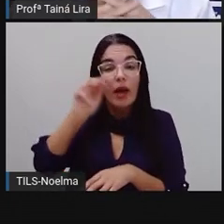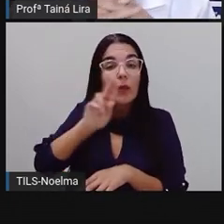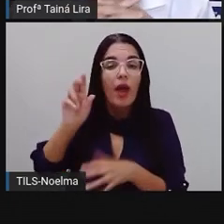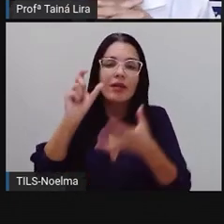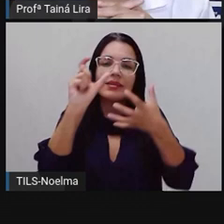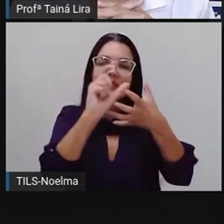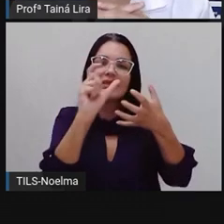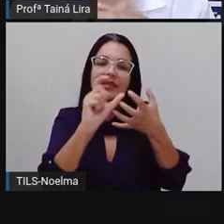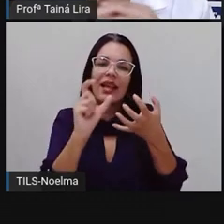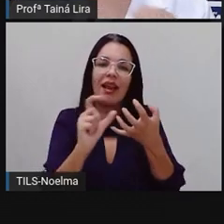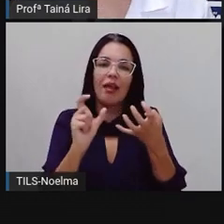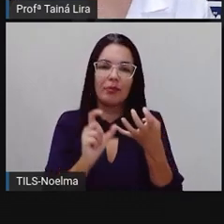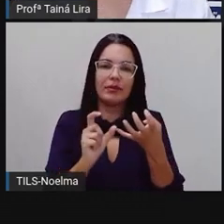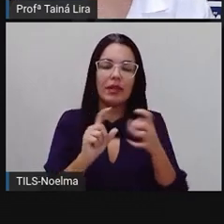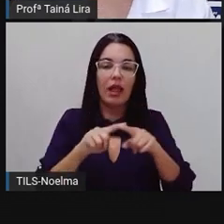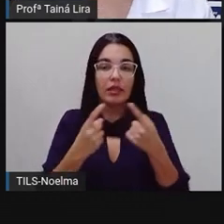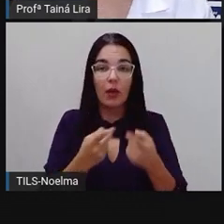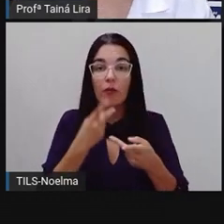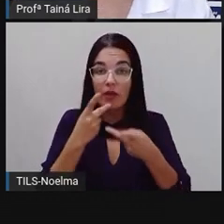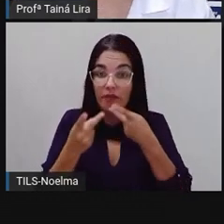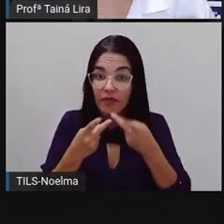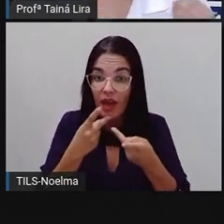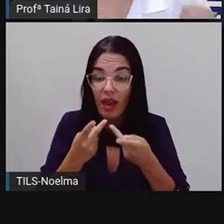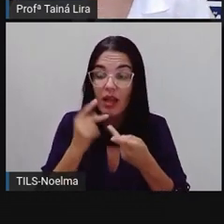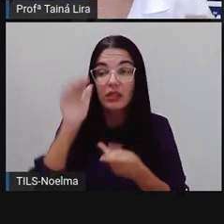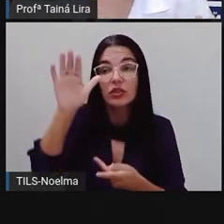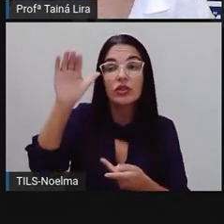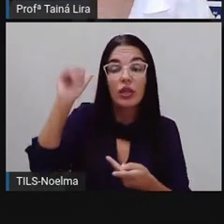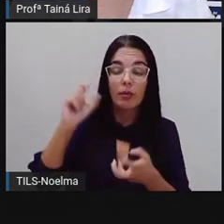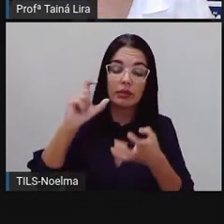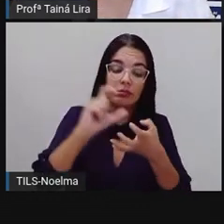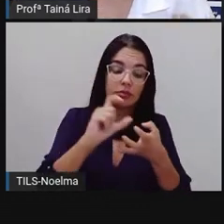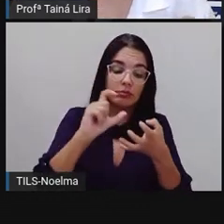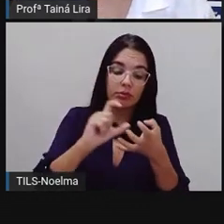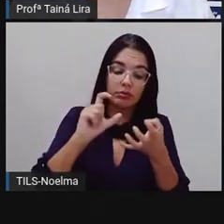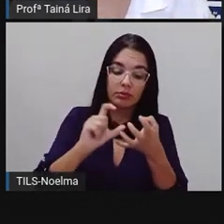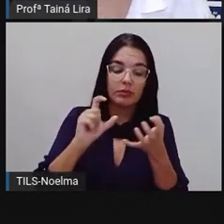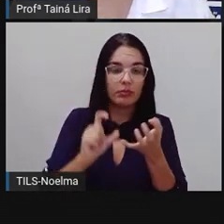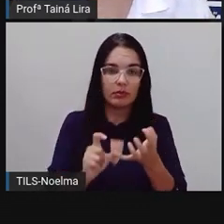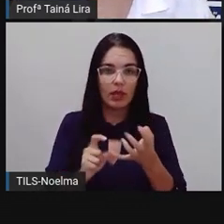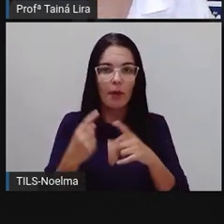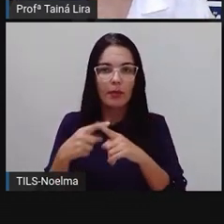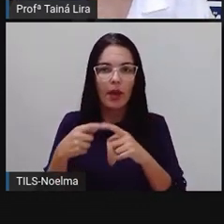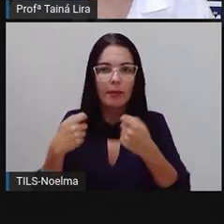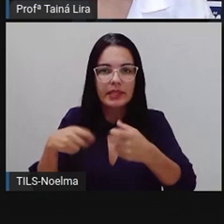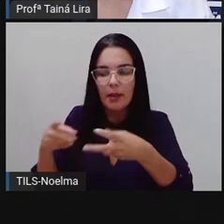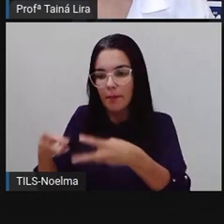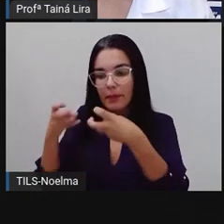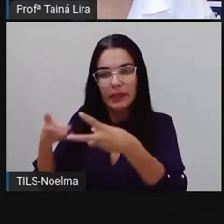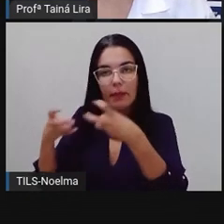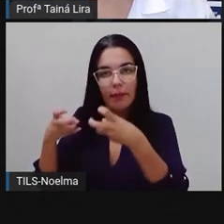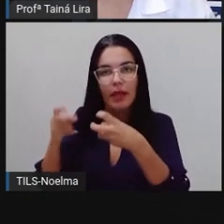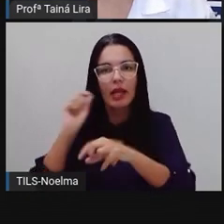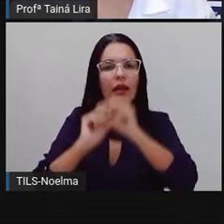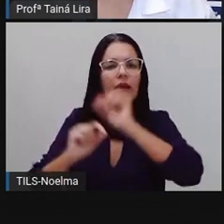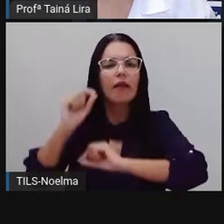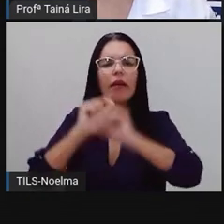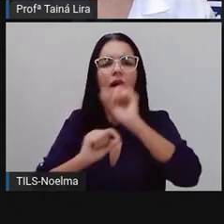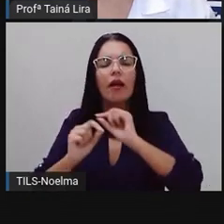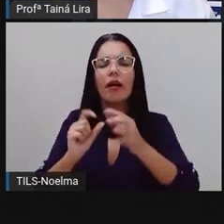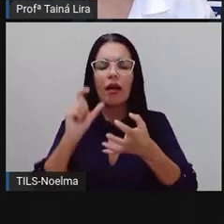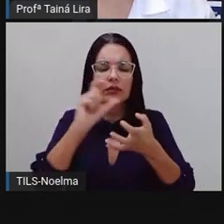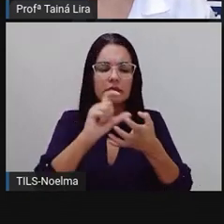Então, nós vamos pronunciar essa palavra chamando as sílabas para eu perceber quem é a minha